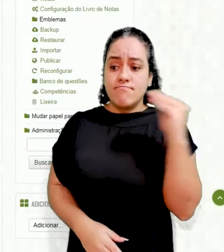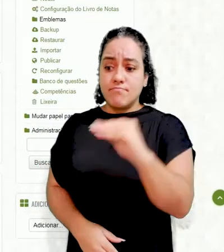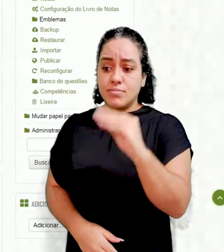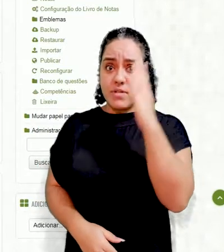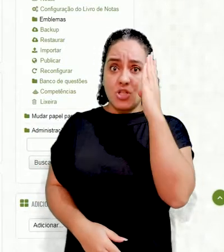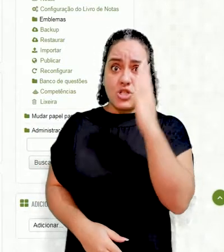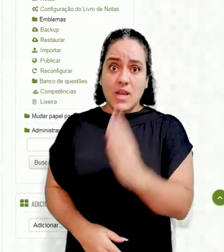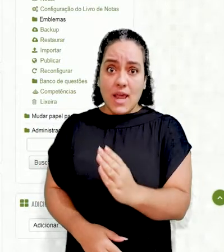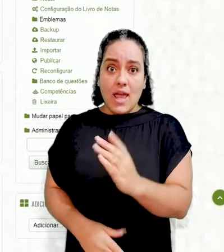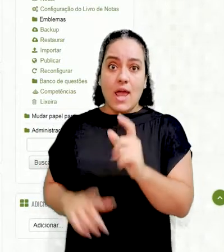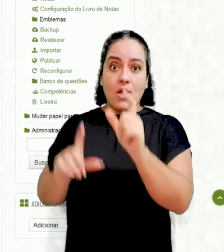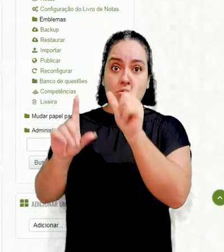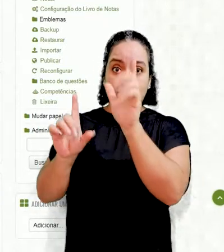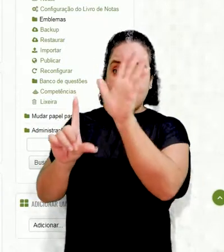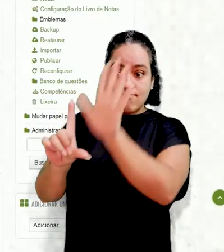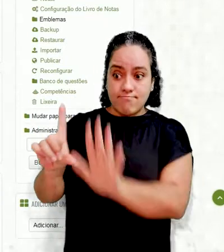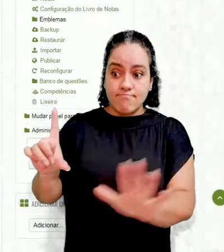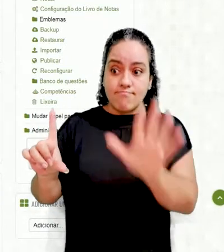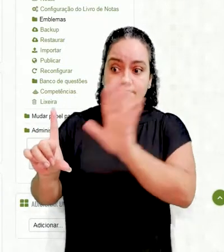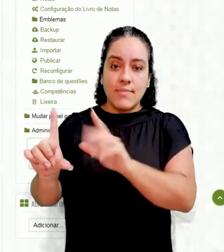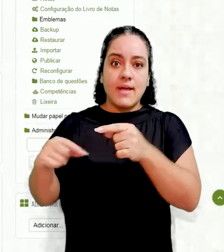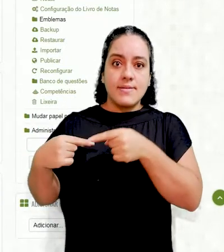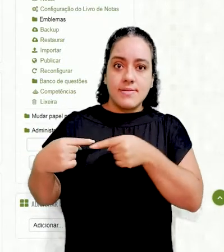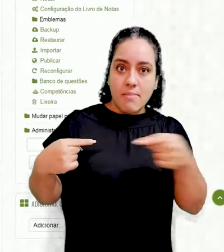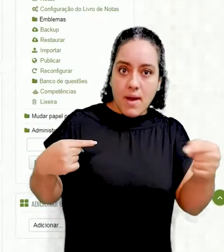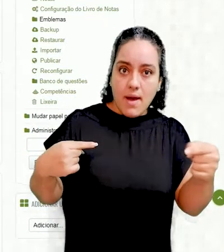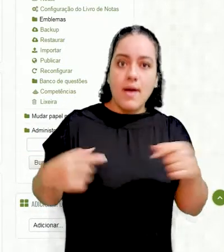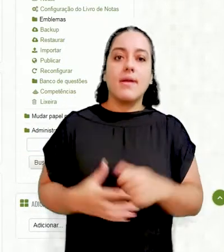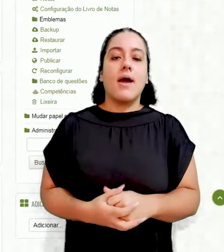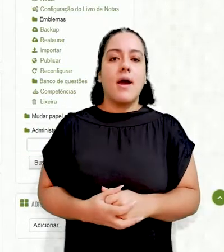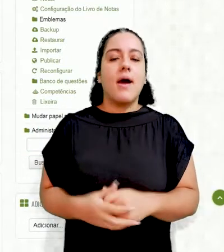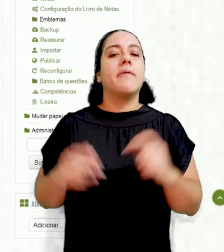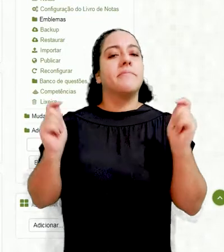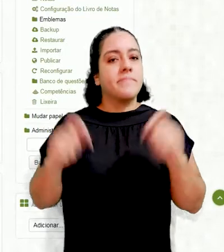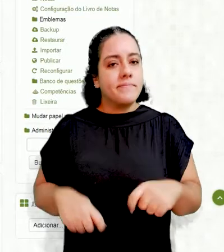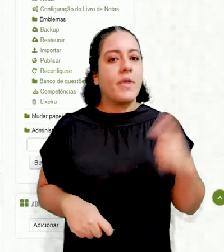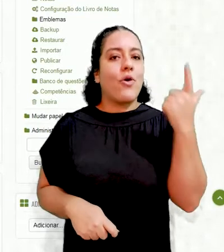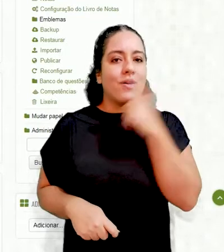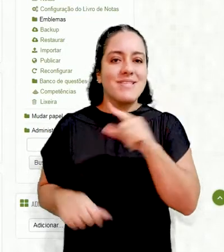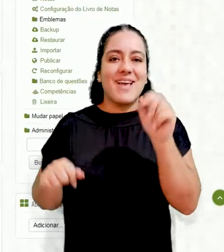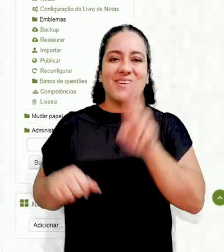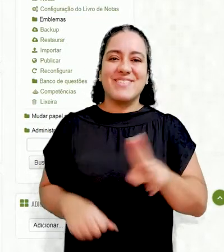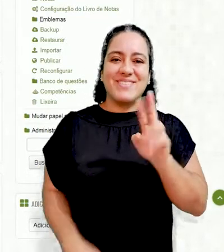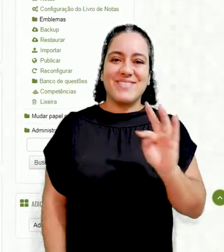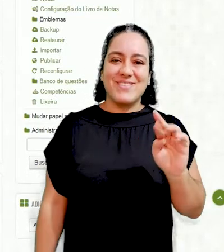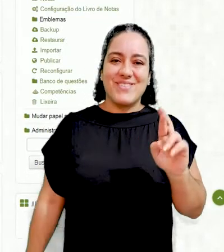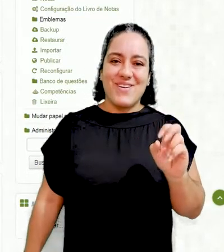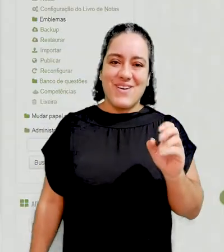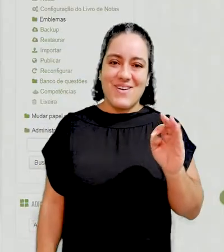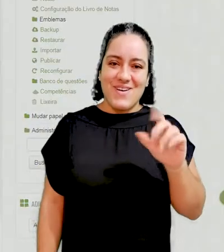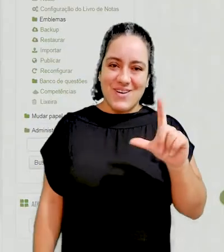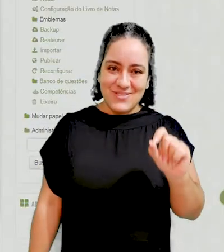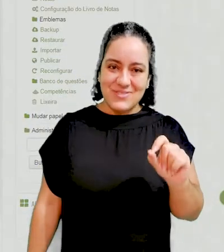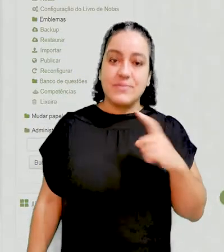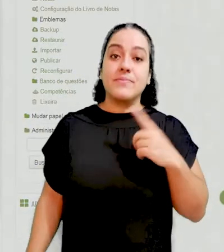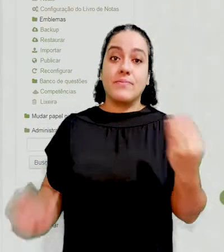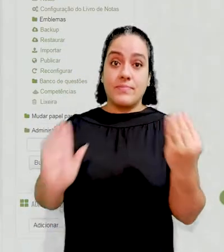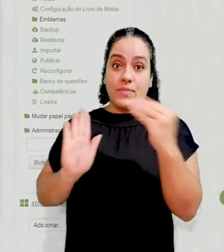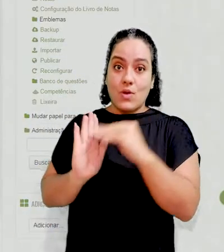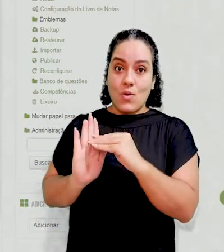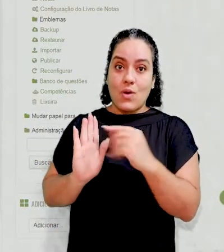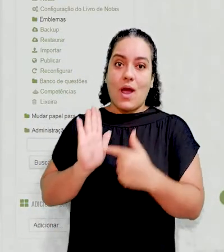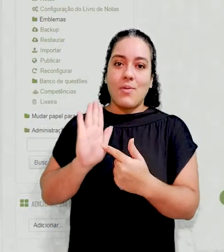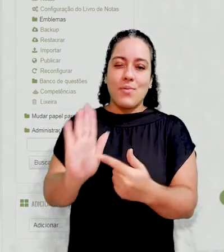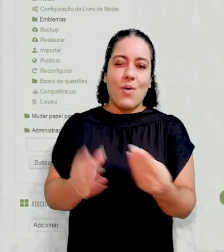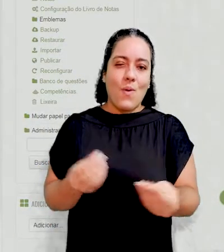aqui na sua semana, no andar da sua semana, você pode fazer isso utilizando um rótulo. Eu vou te mostrar. Vamos adicionar